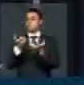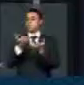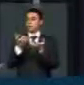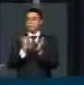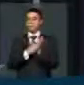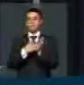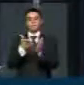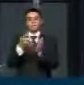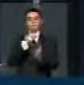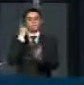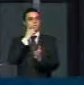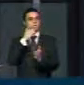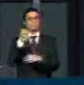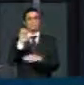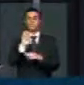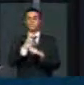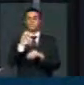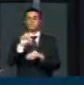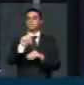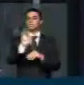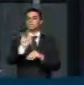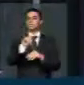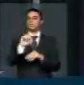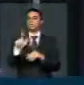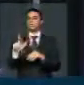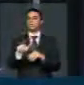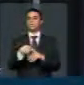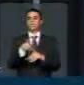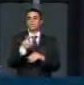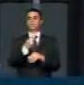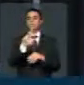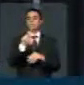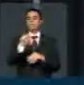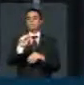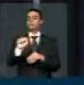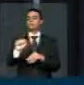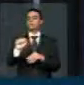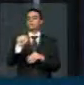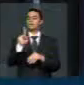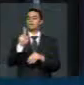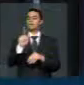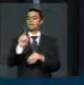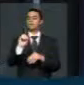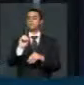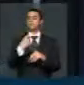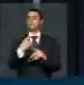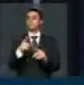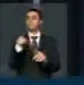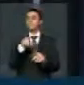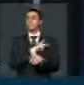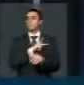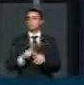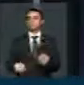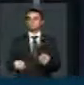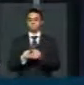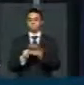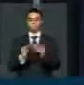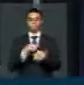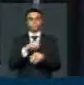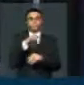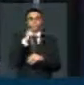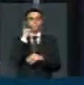deputado estadual, a deputada estadual, Liza Prado, presidente, o deputado Adelmo